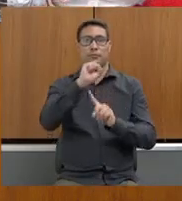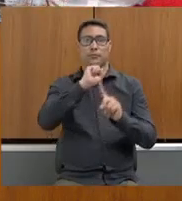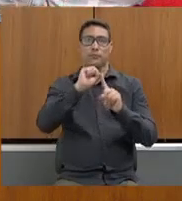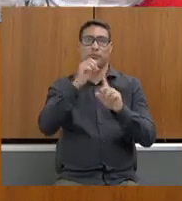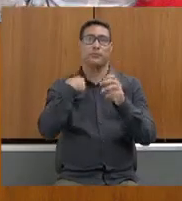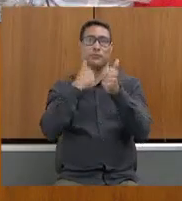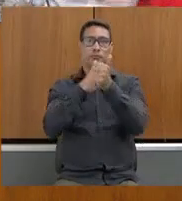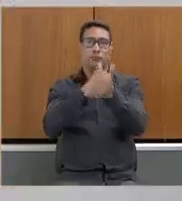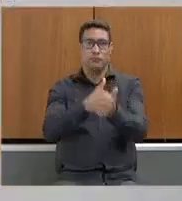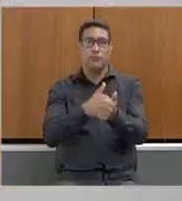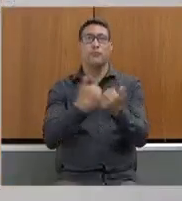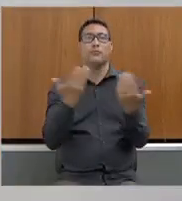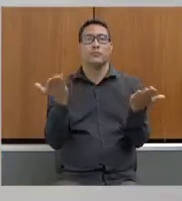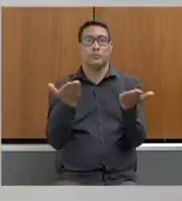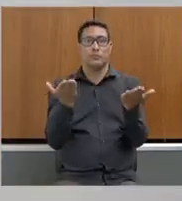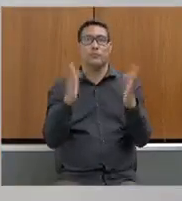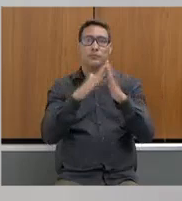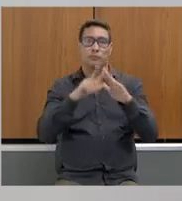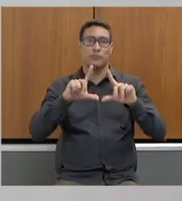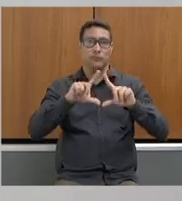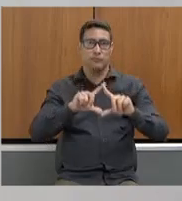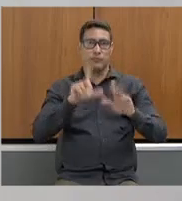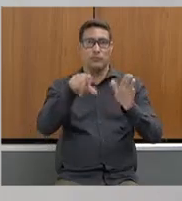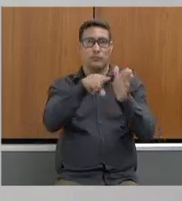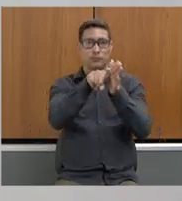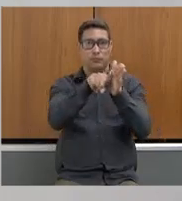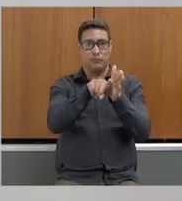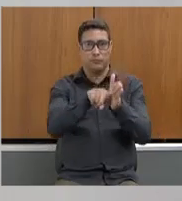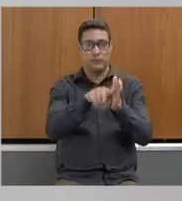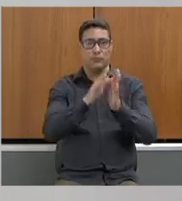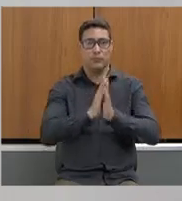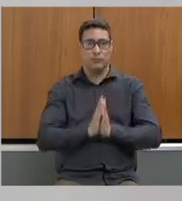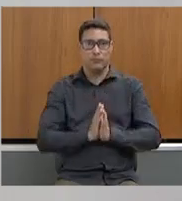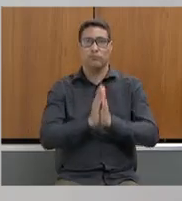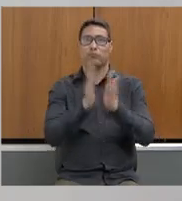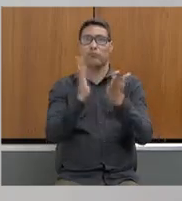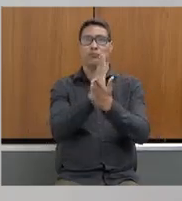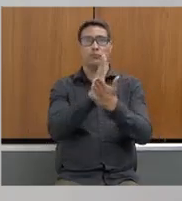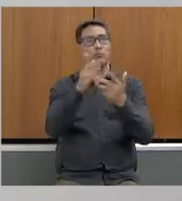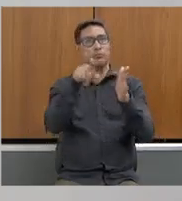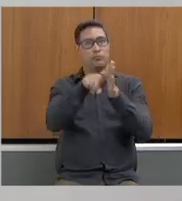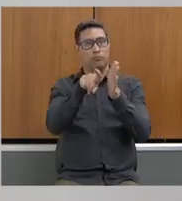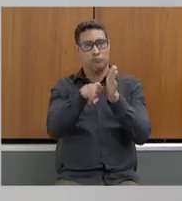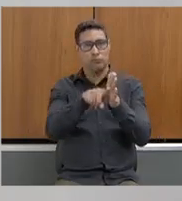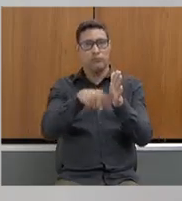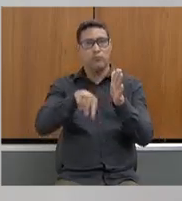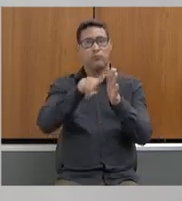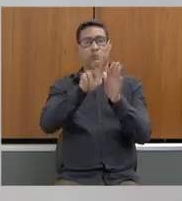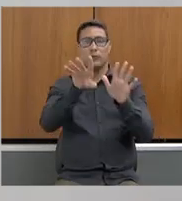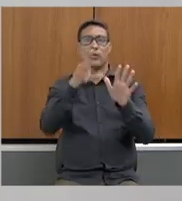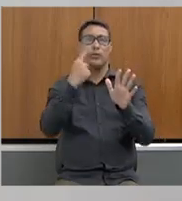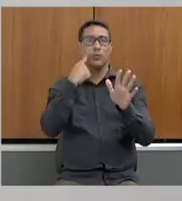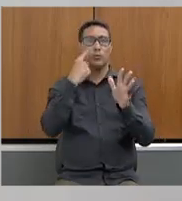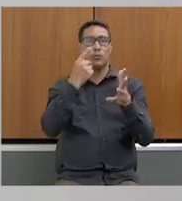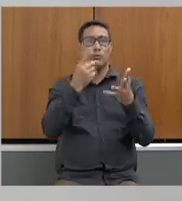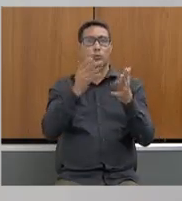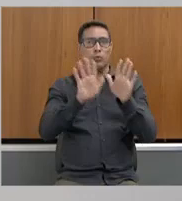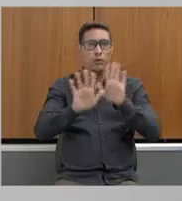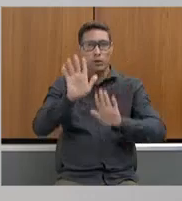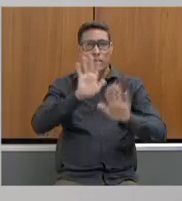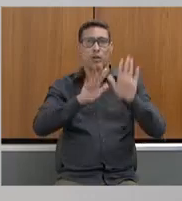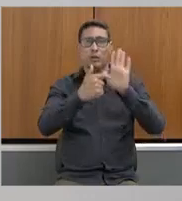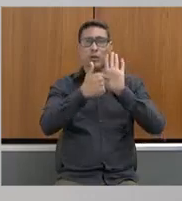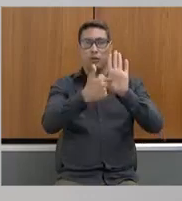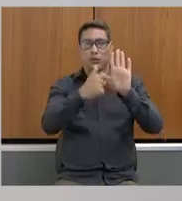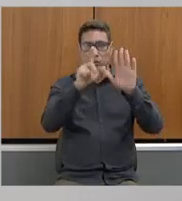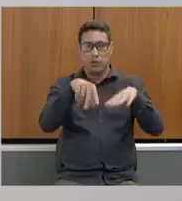início das nossas atividades aqui da Assembleia Fiscaliza. Vários questionamentos, secretária. Eu tomei o cuidado também de apresentá-los por requerimento, porque,